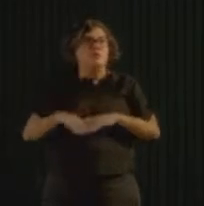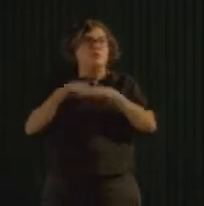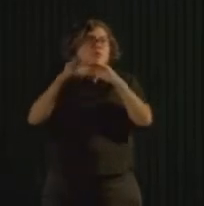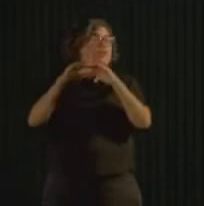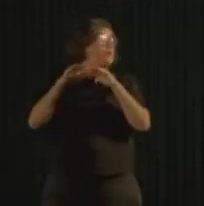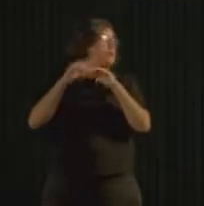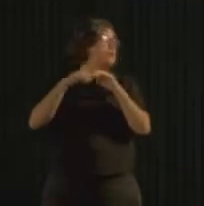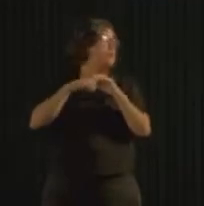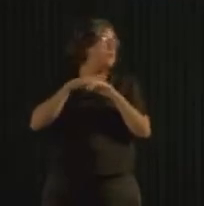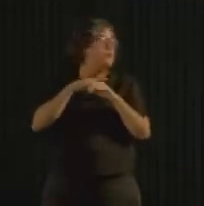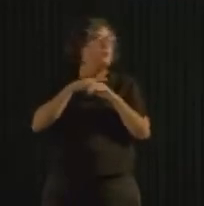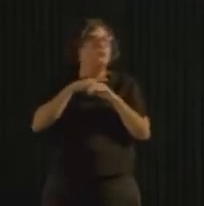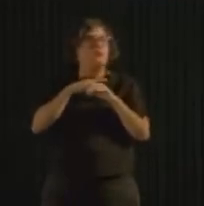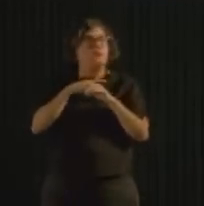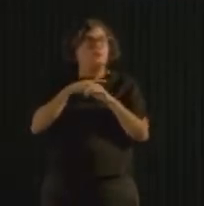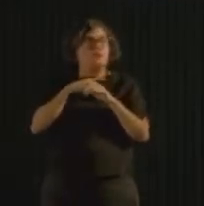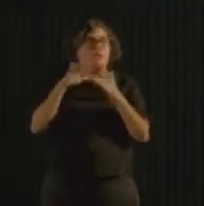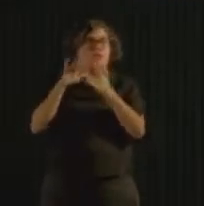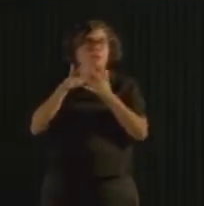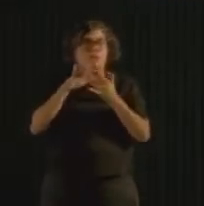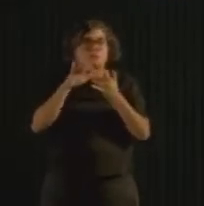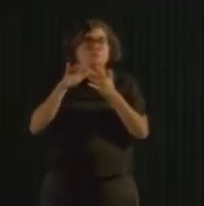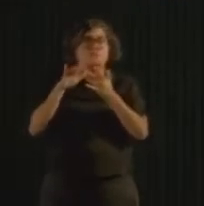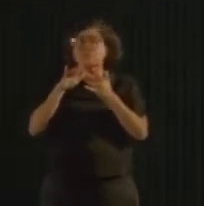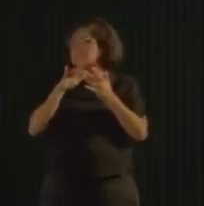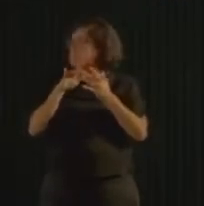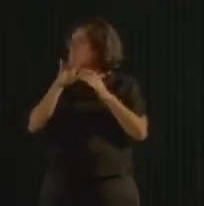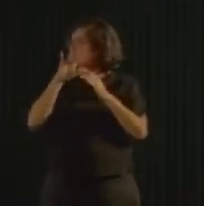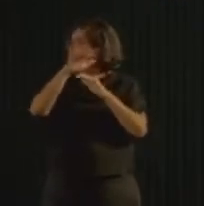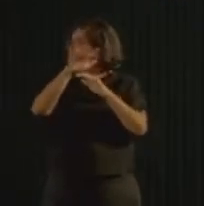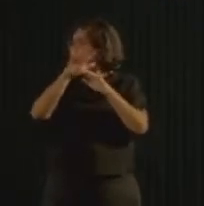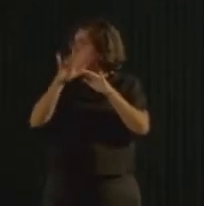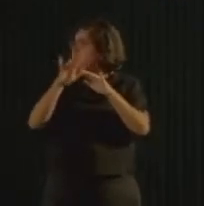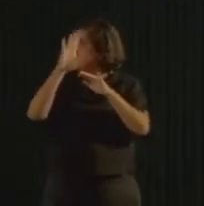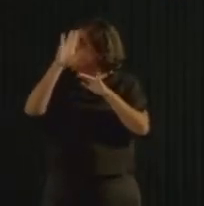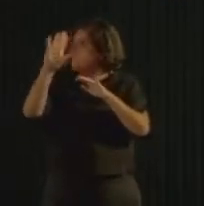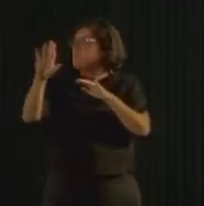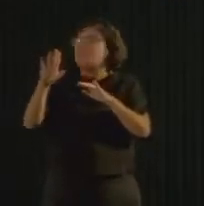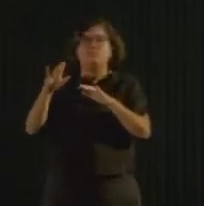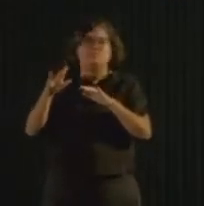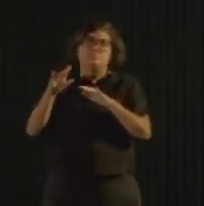upcycling, a nossa secretaria, a gente tem um olhar muito especial para a primeira infância.